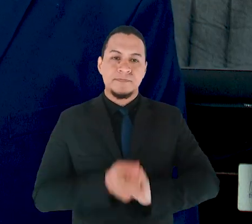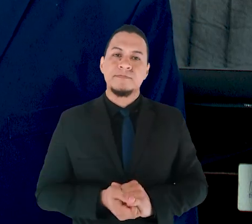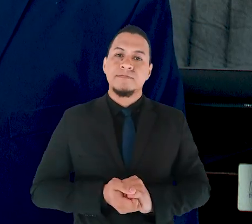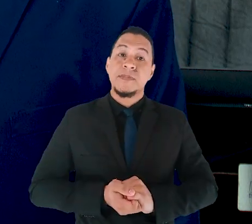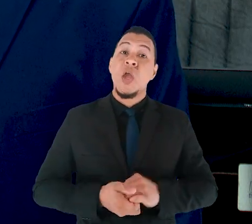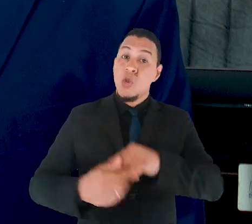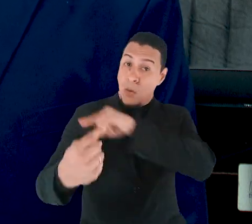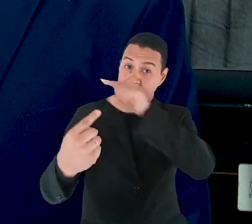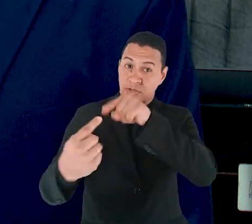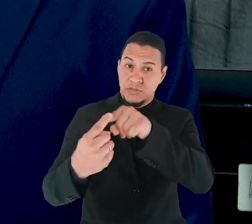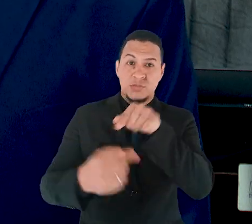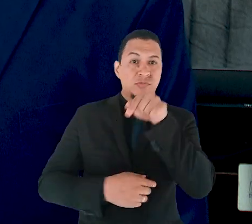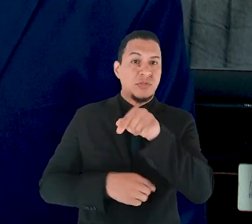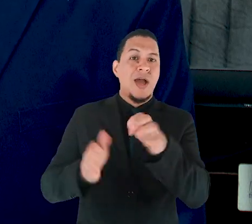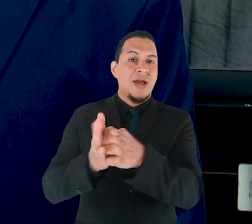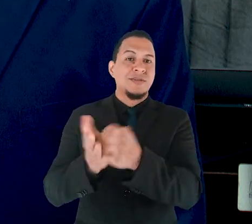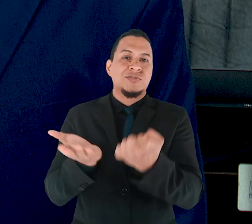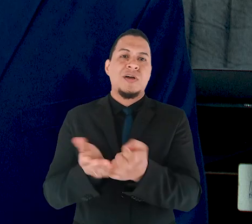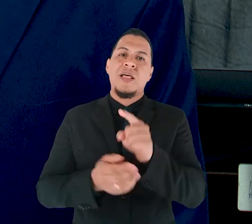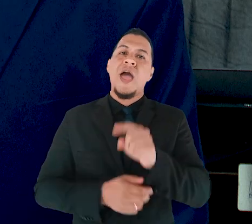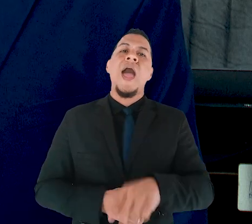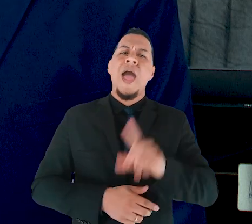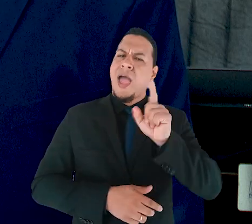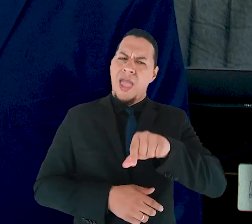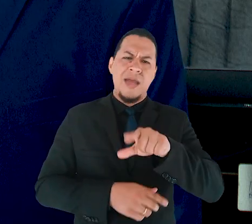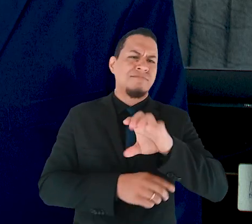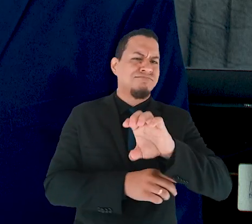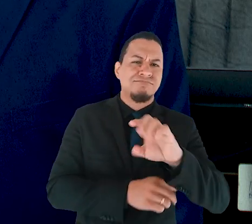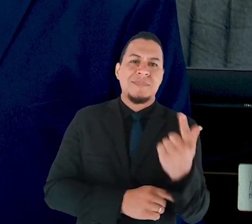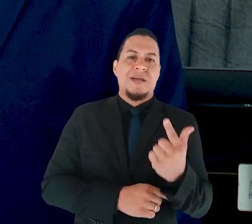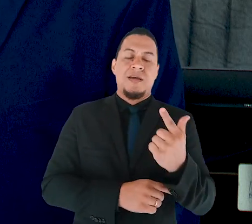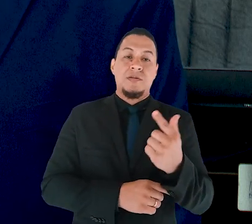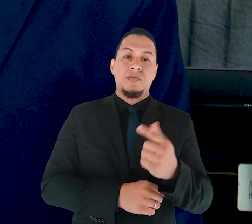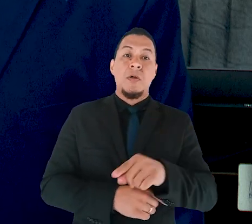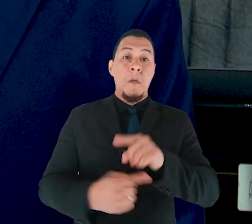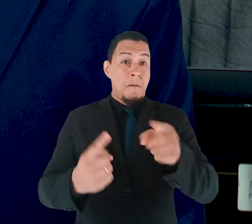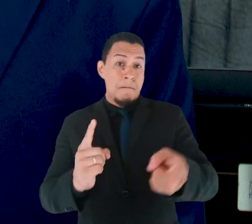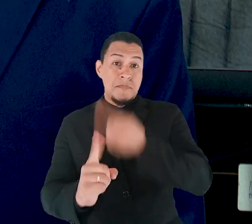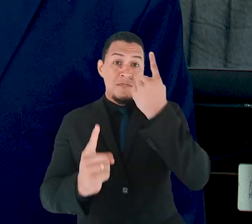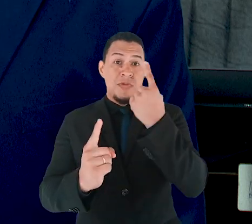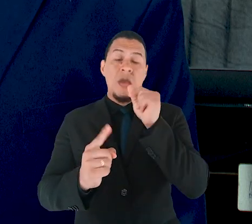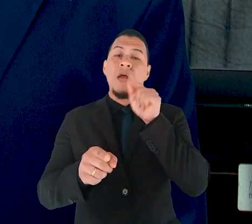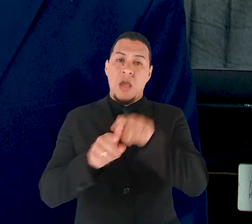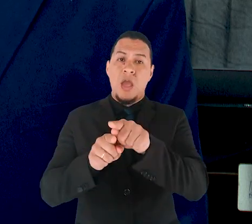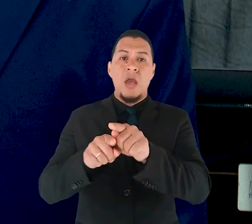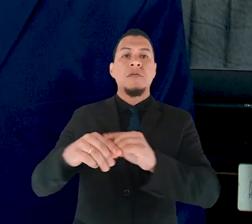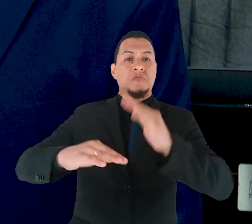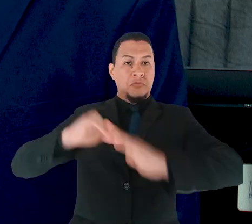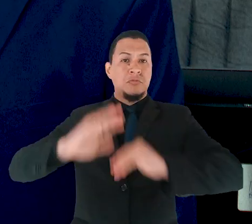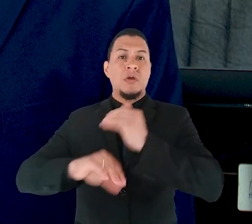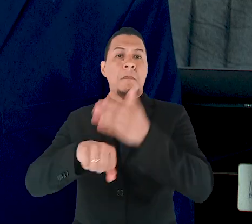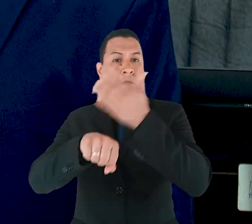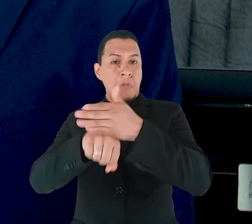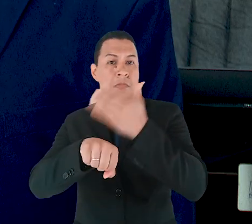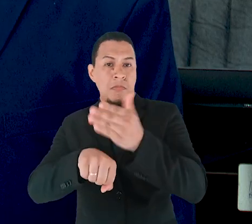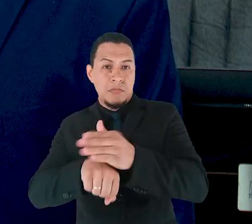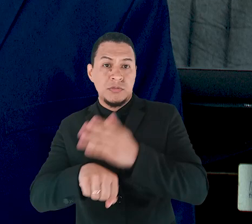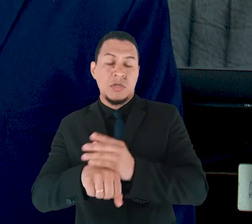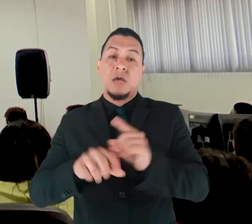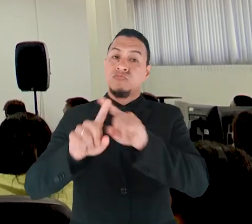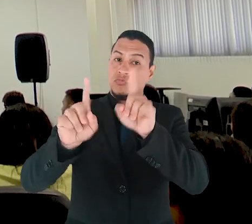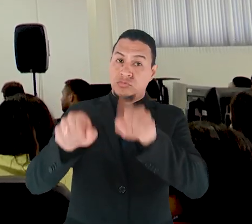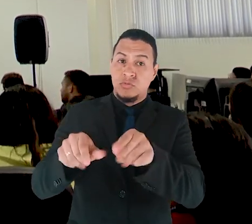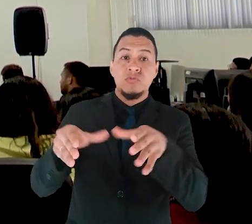escola é muito claro, são dois objetivos. É de capacitação de sua equipe, de suas equipes, das equipes do tribunal,